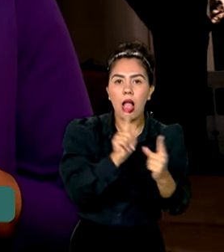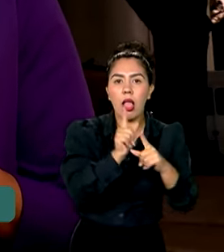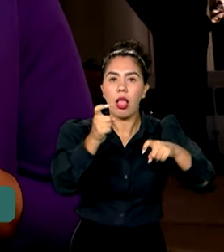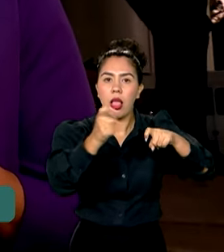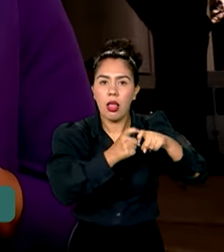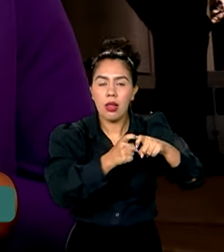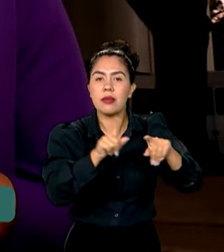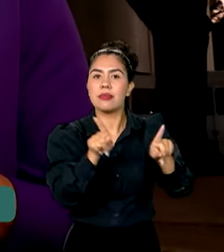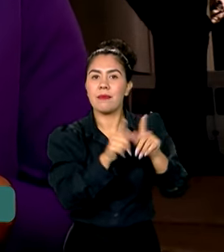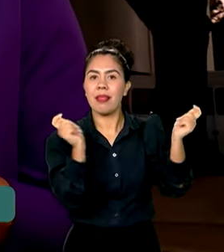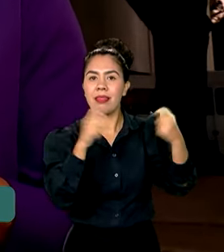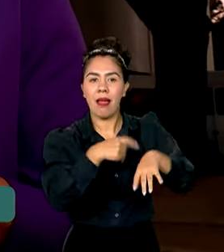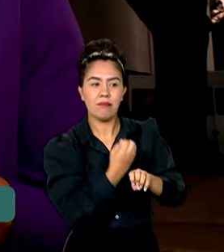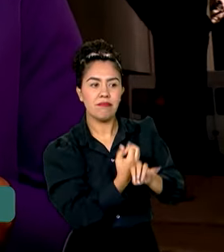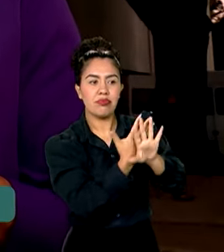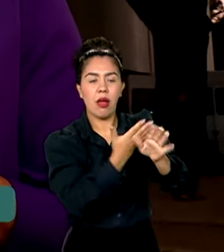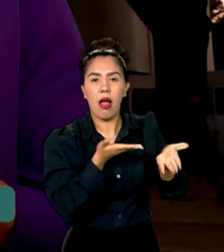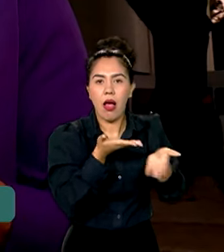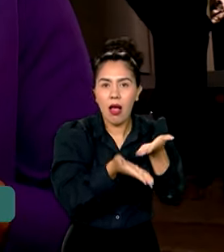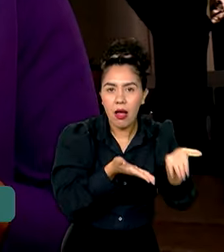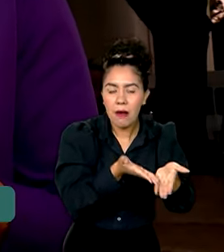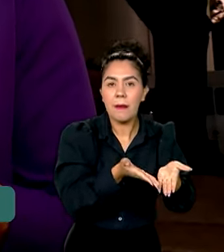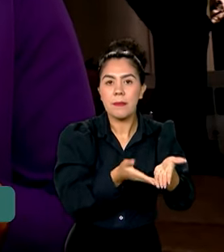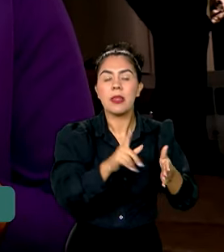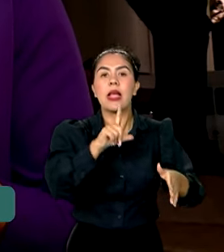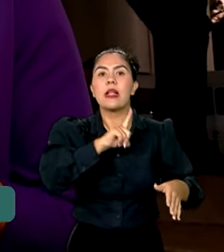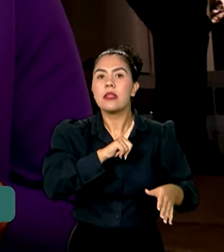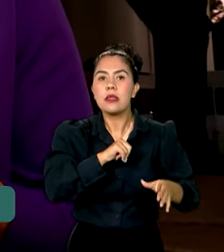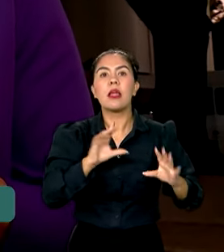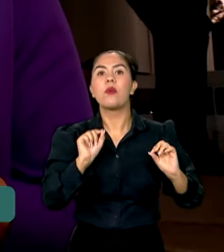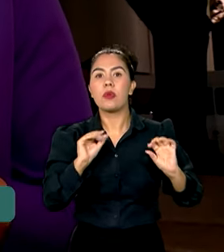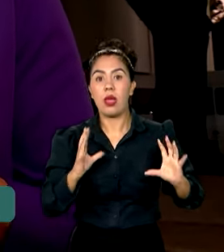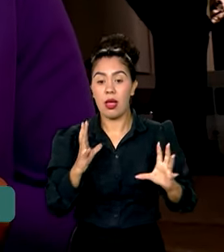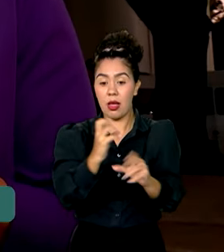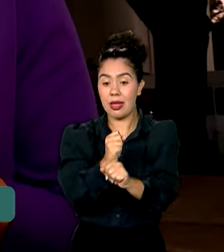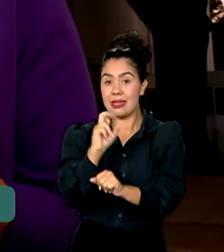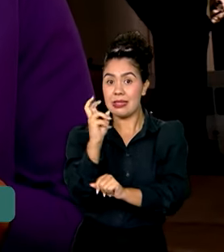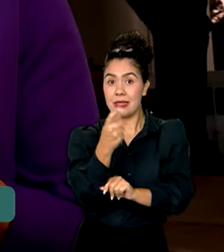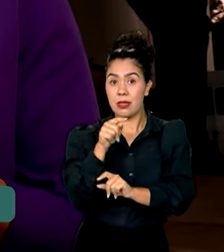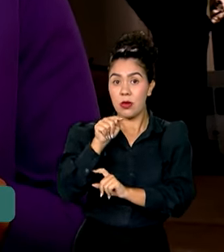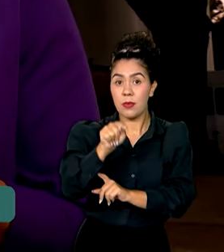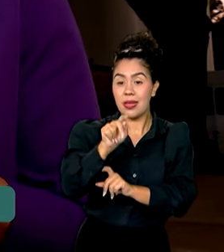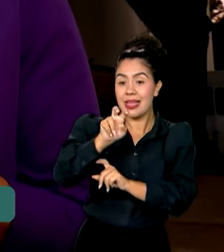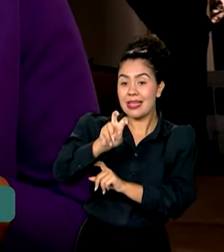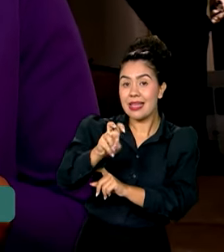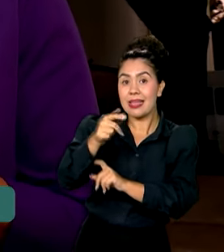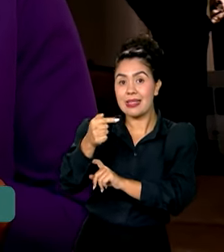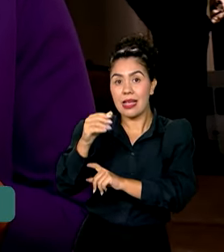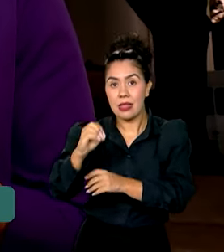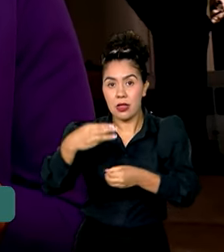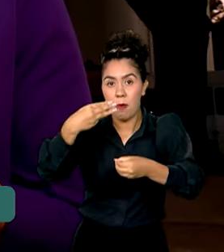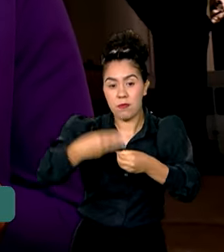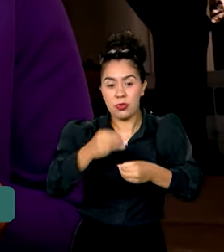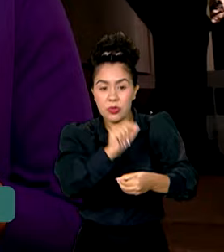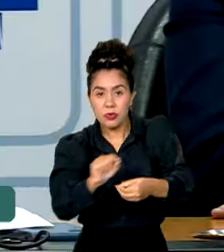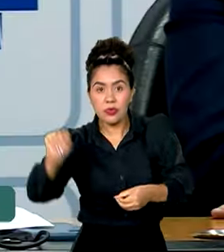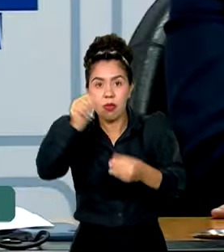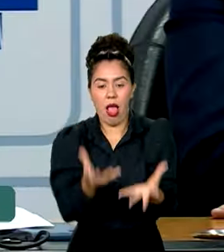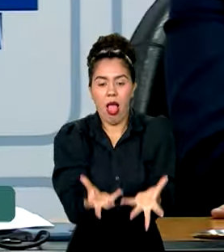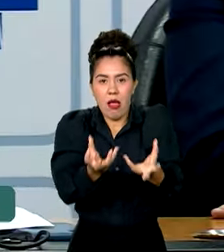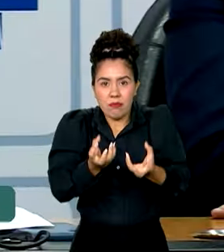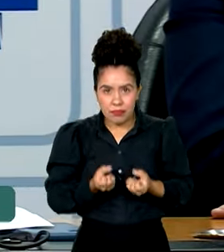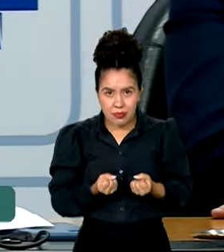telesaúde. A iniciativa conta com a adesão de todos os 5.570 municípios brasileiros.